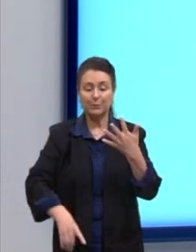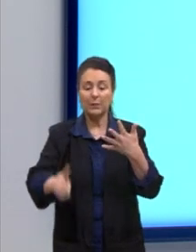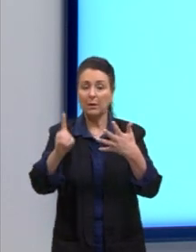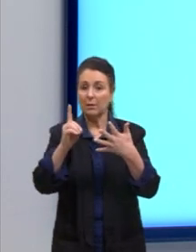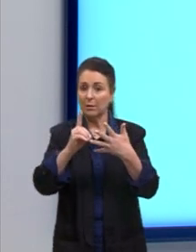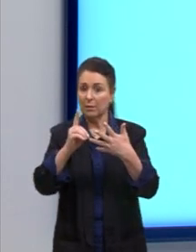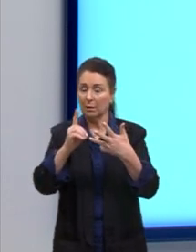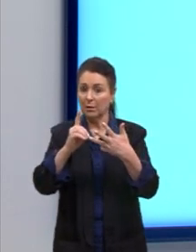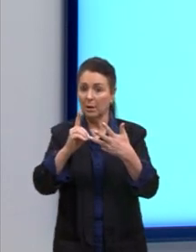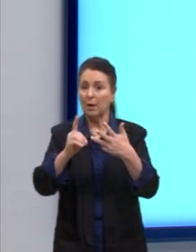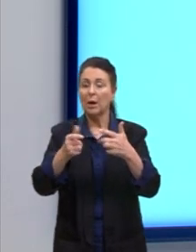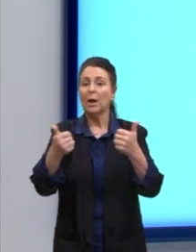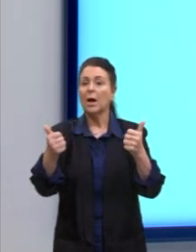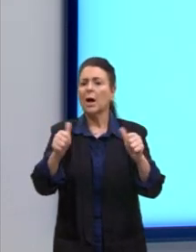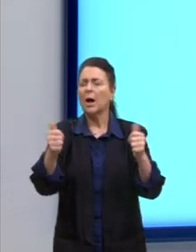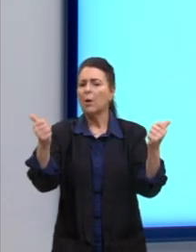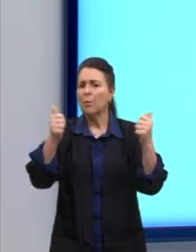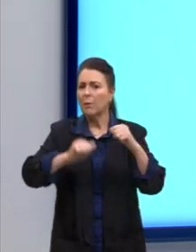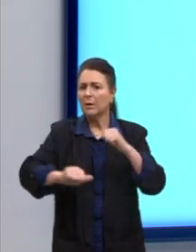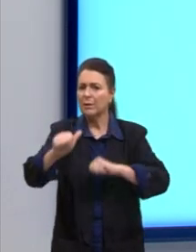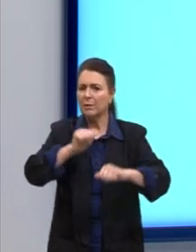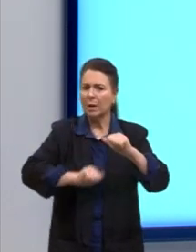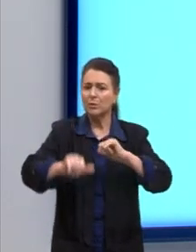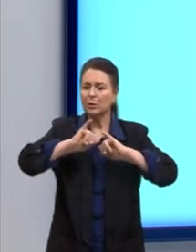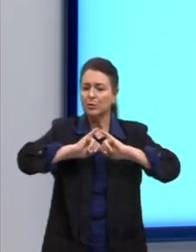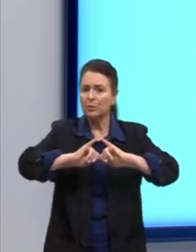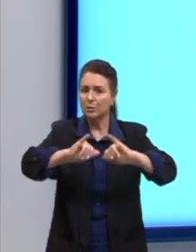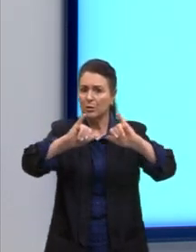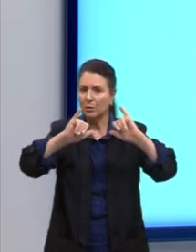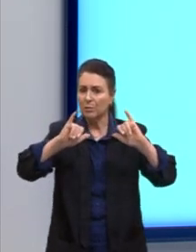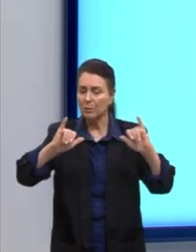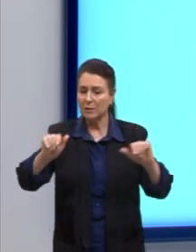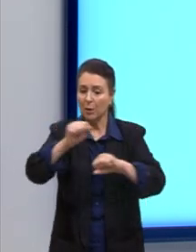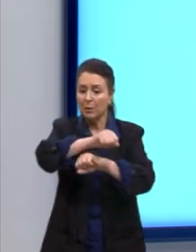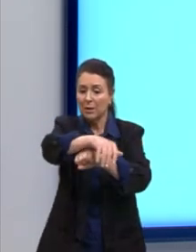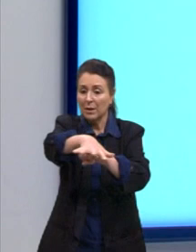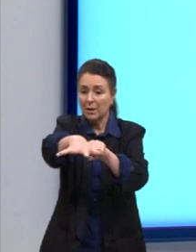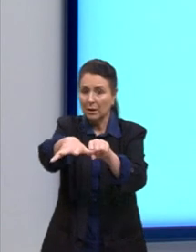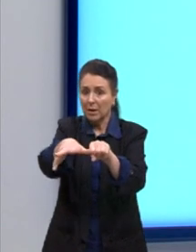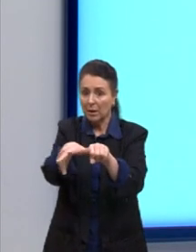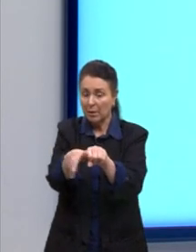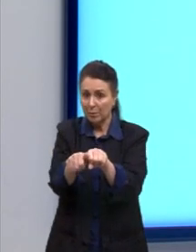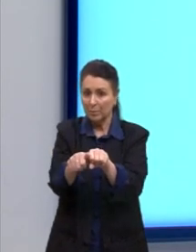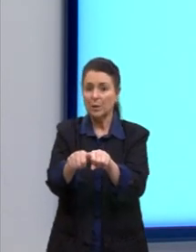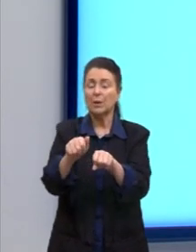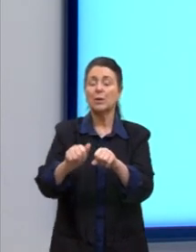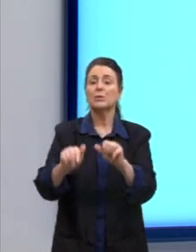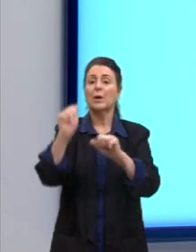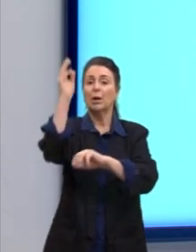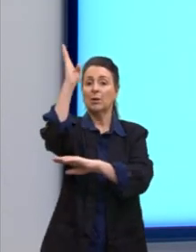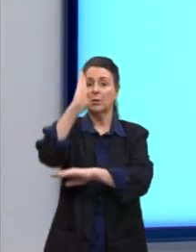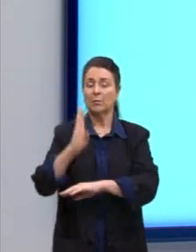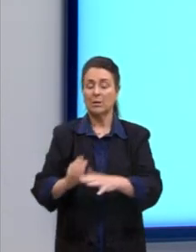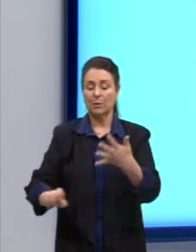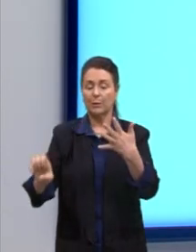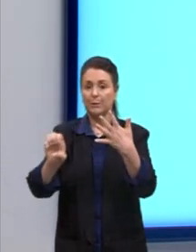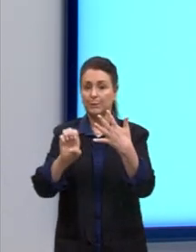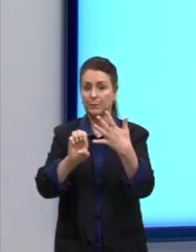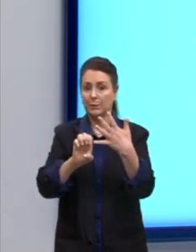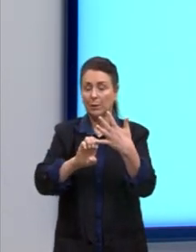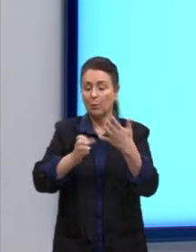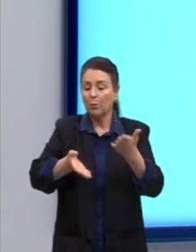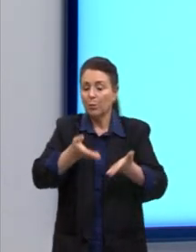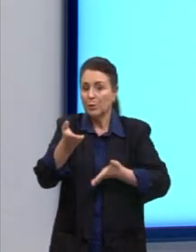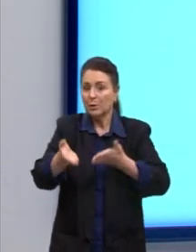qualidade da informação prestada pela mídia brasileira. Ou letra E, ao incentivo